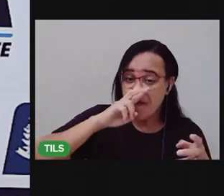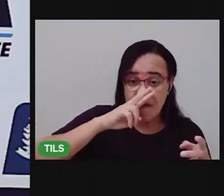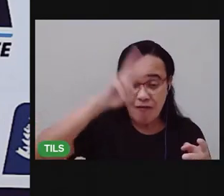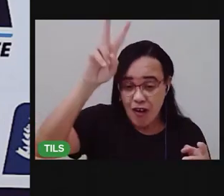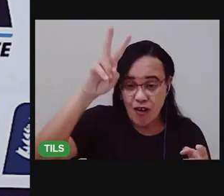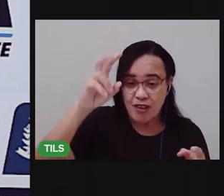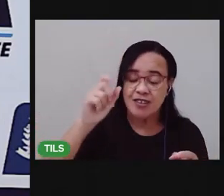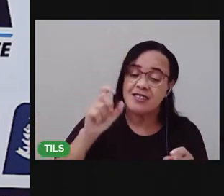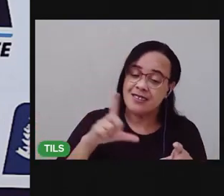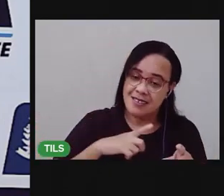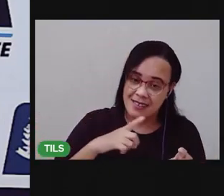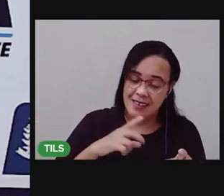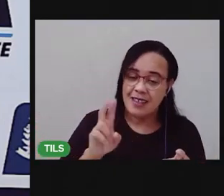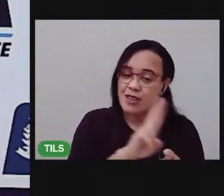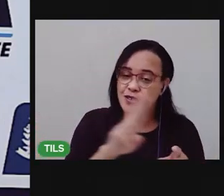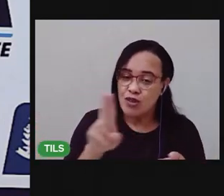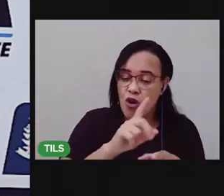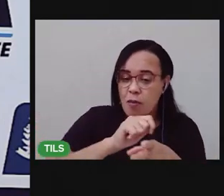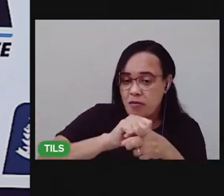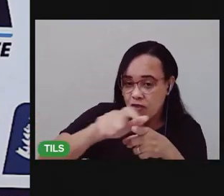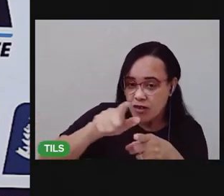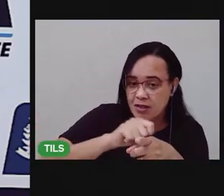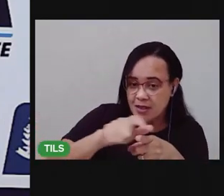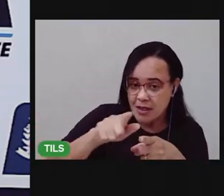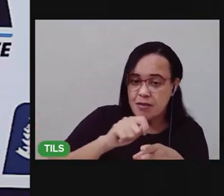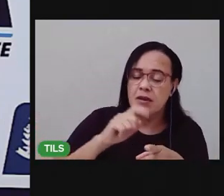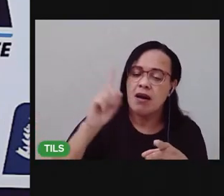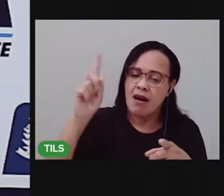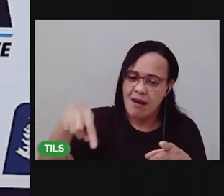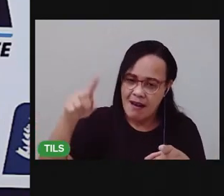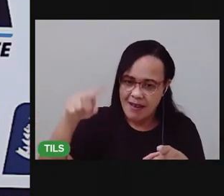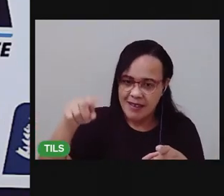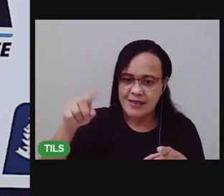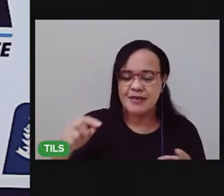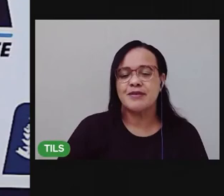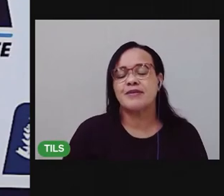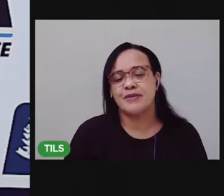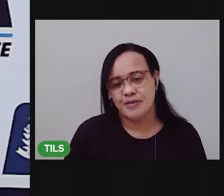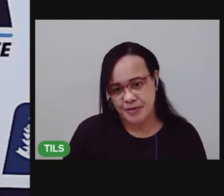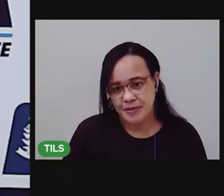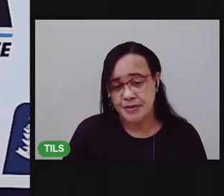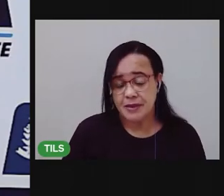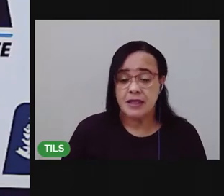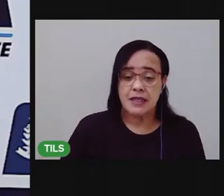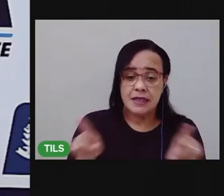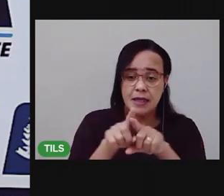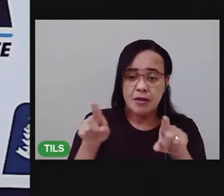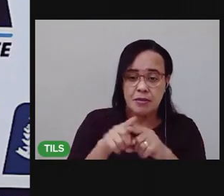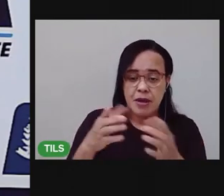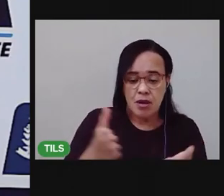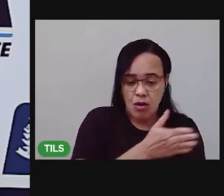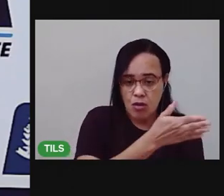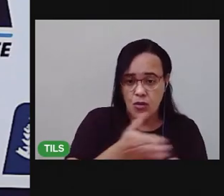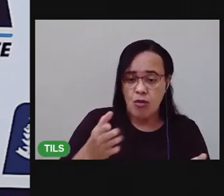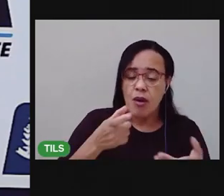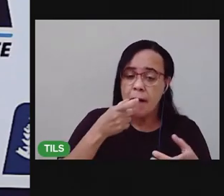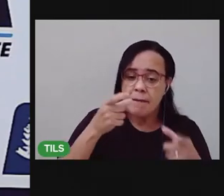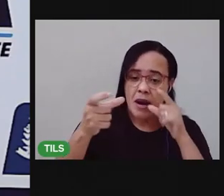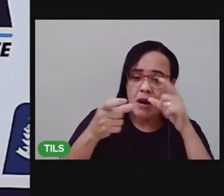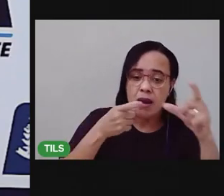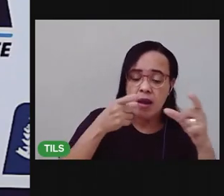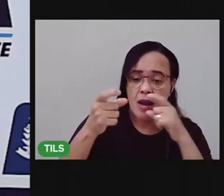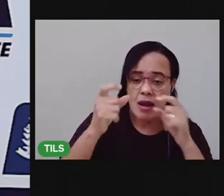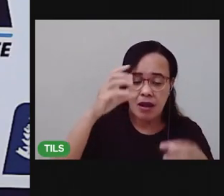sonemas. A gente vê também algumas quantidades de sílabas dessas palavras.